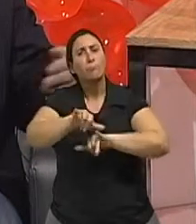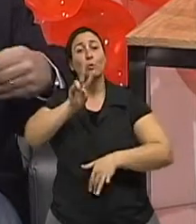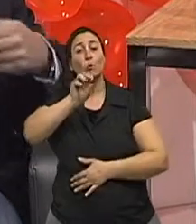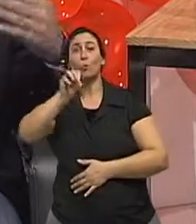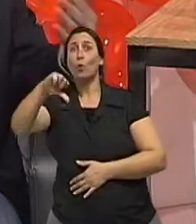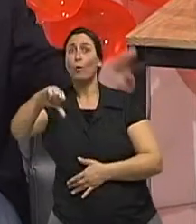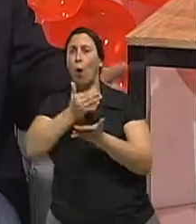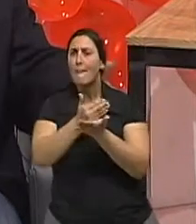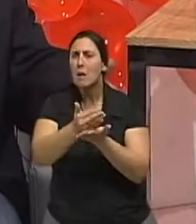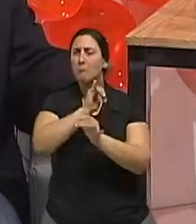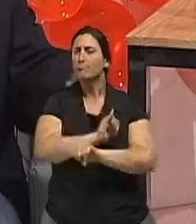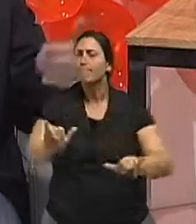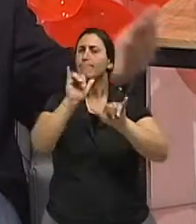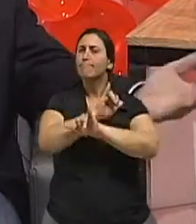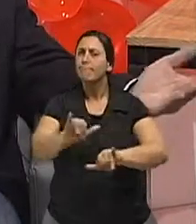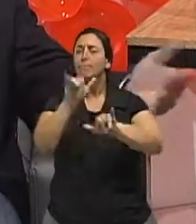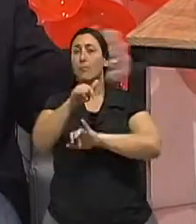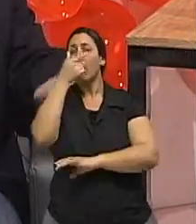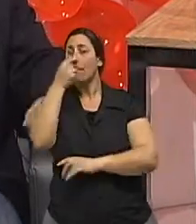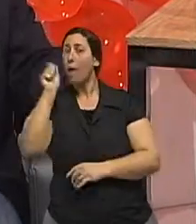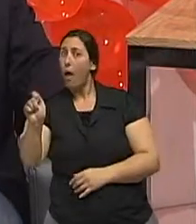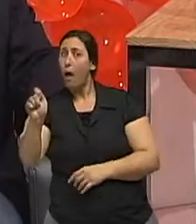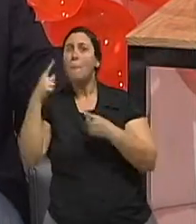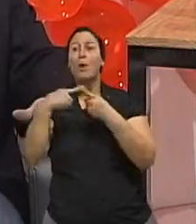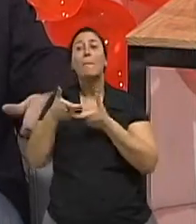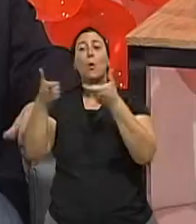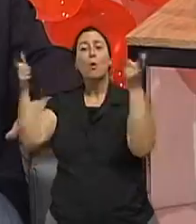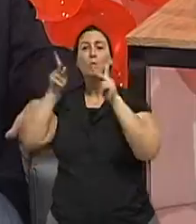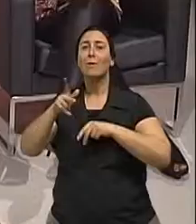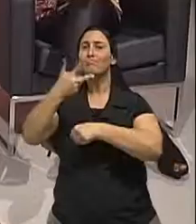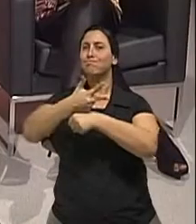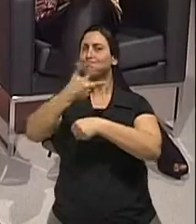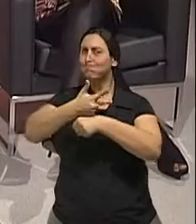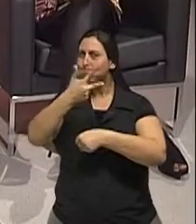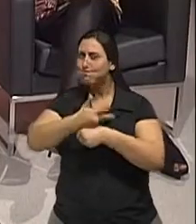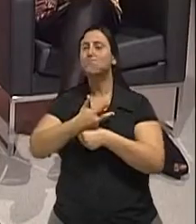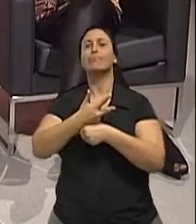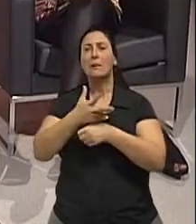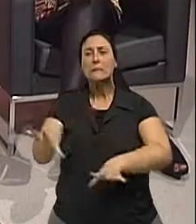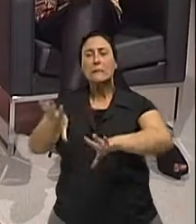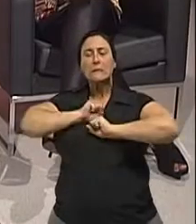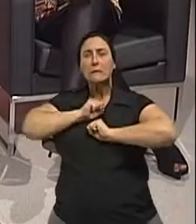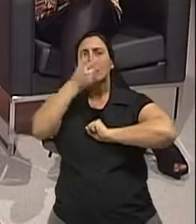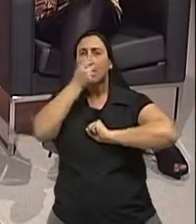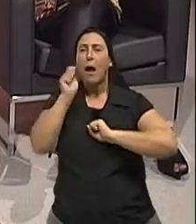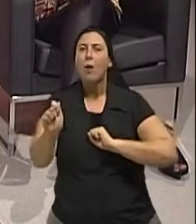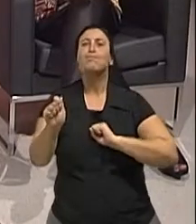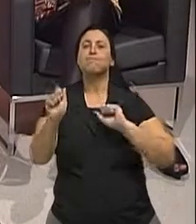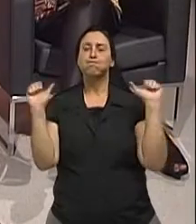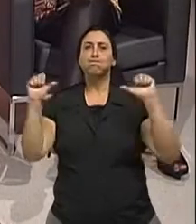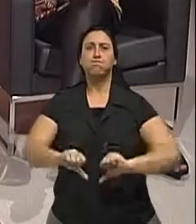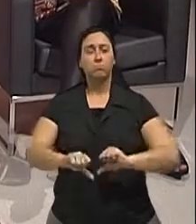traz consequências importantes, principalmente para os pacientes idosos, E muitas vezes a gripe comum, ela tem um